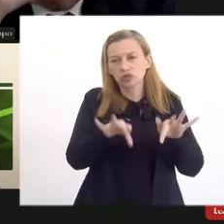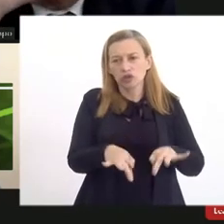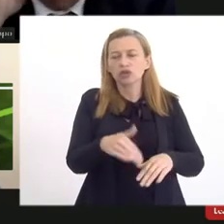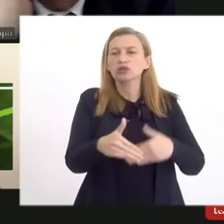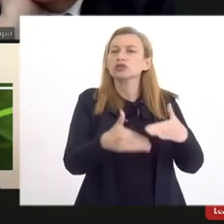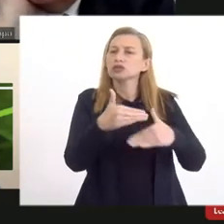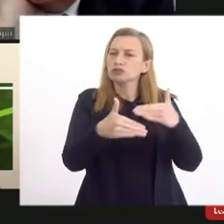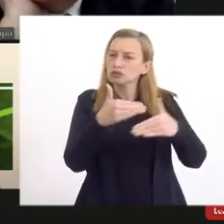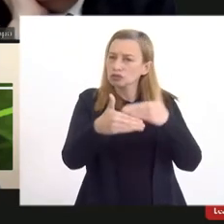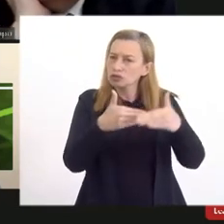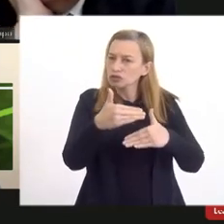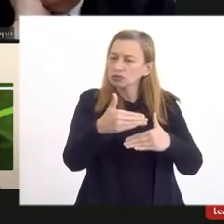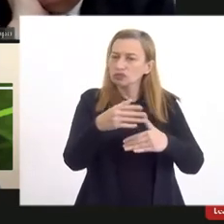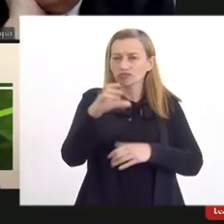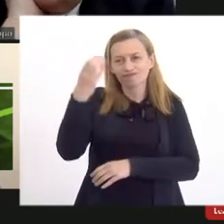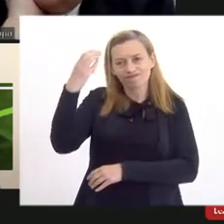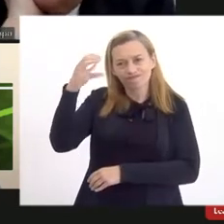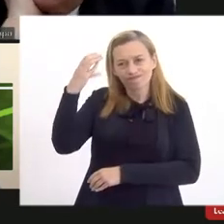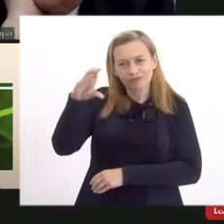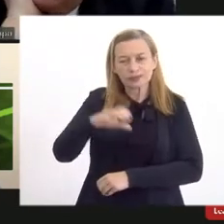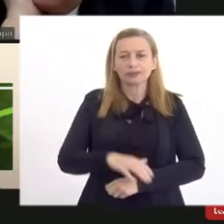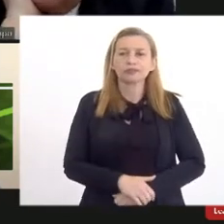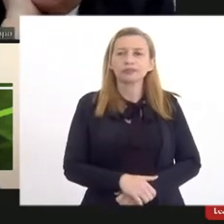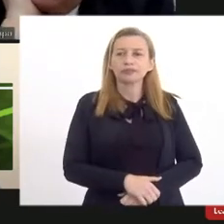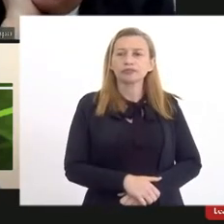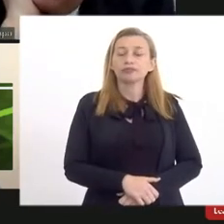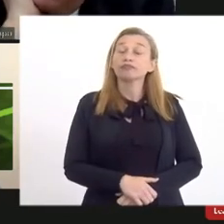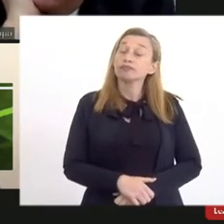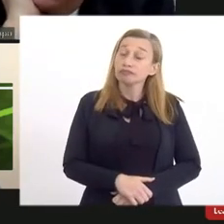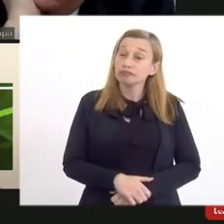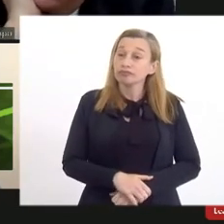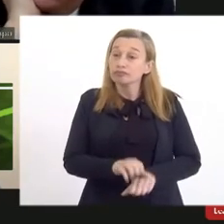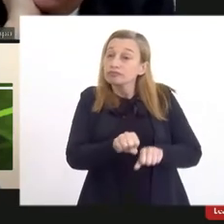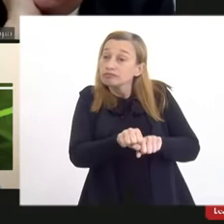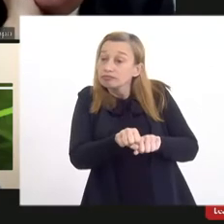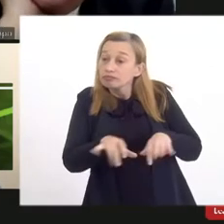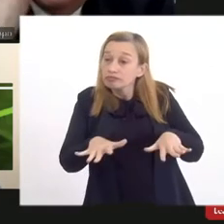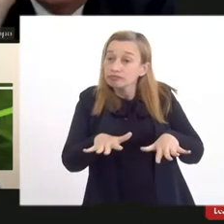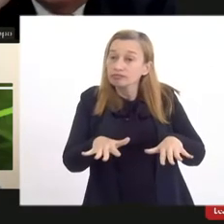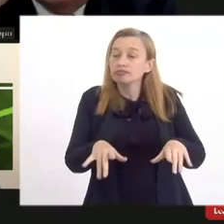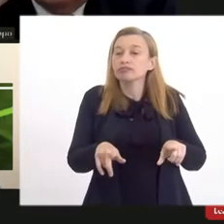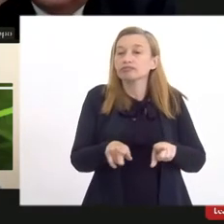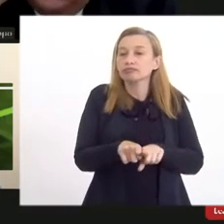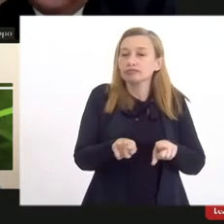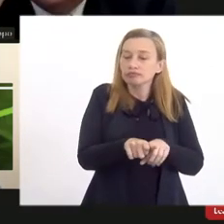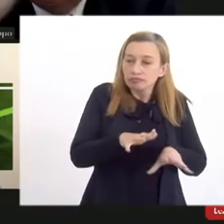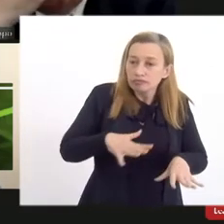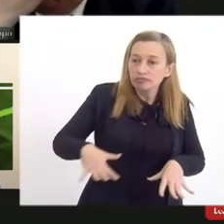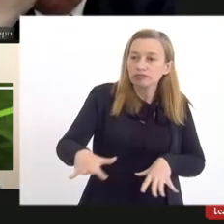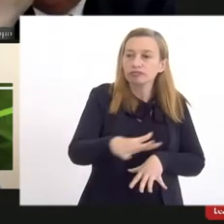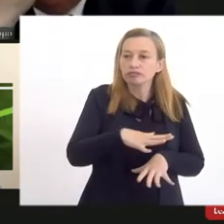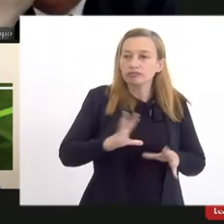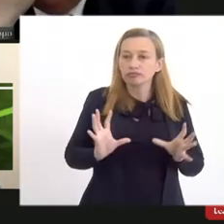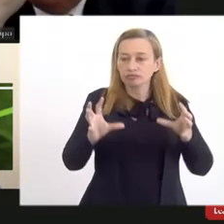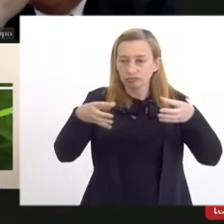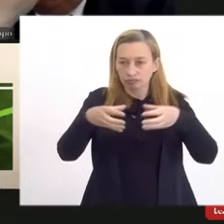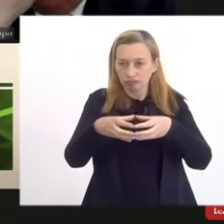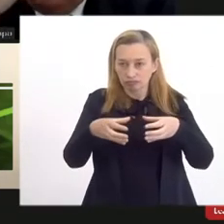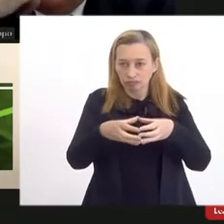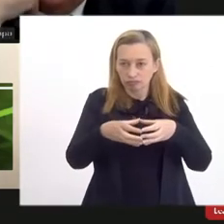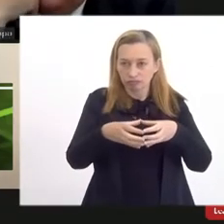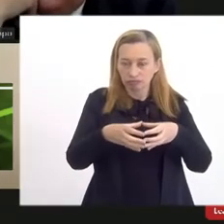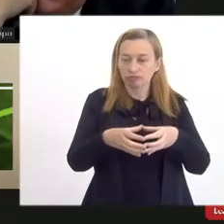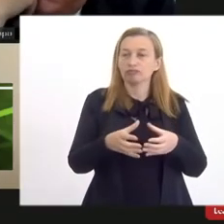desenvolvimento científico sem portanto ampliação do espaço coletivo sem